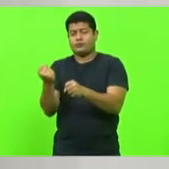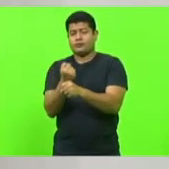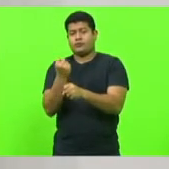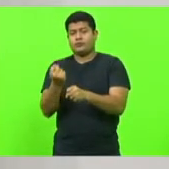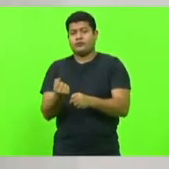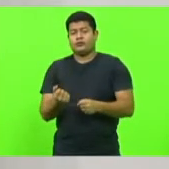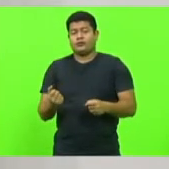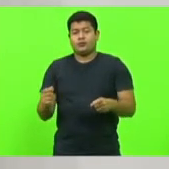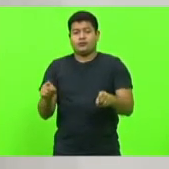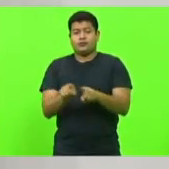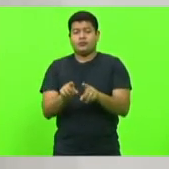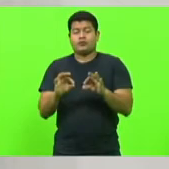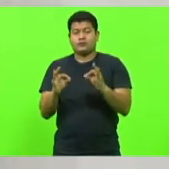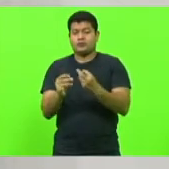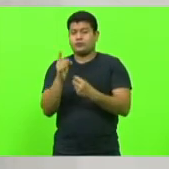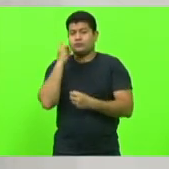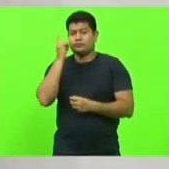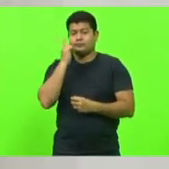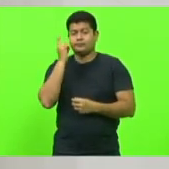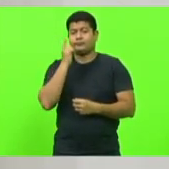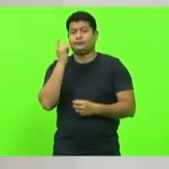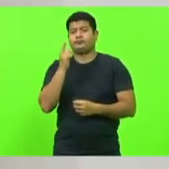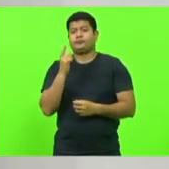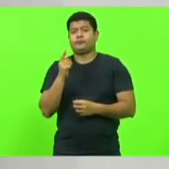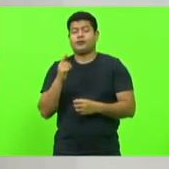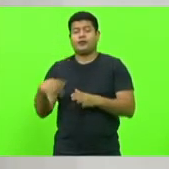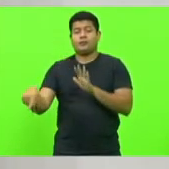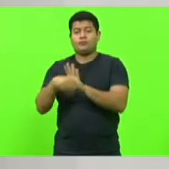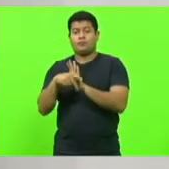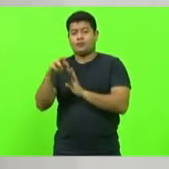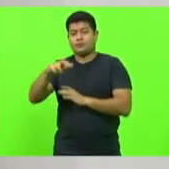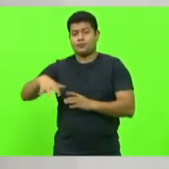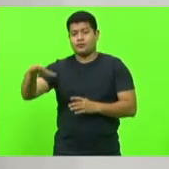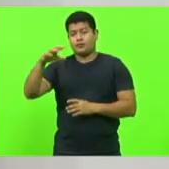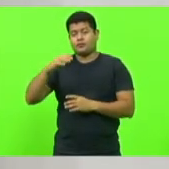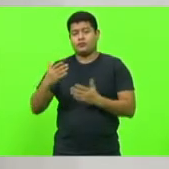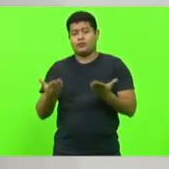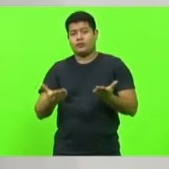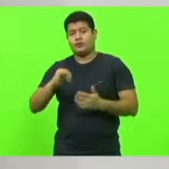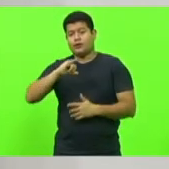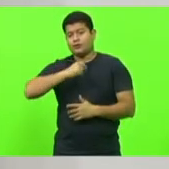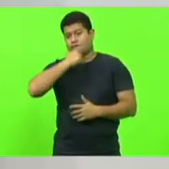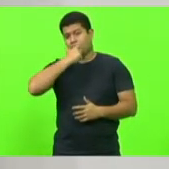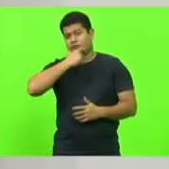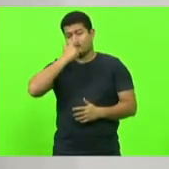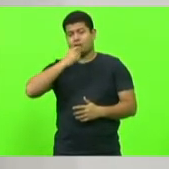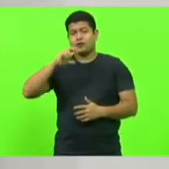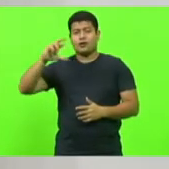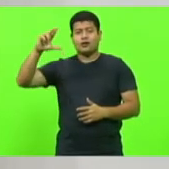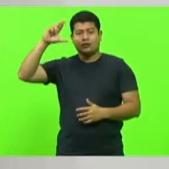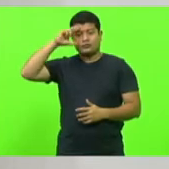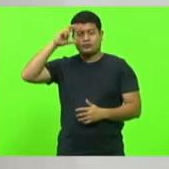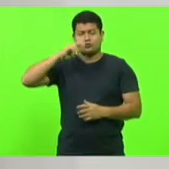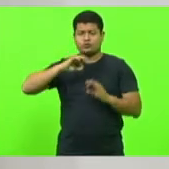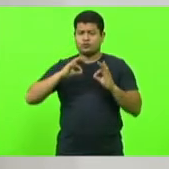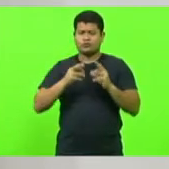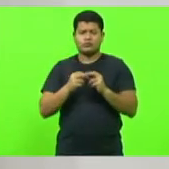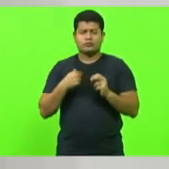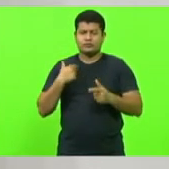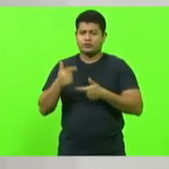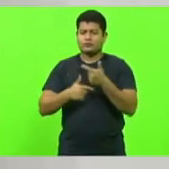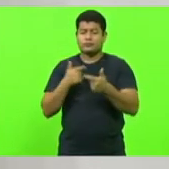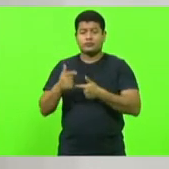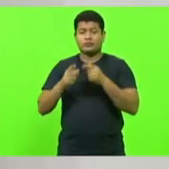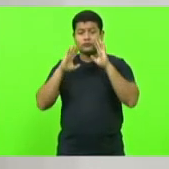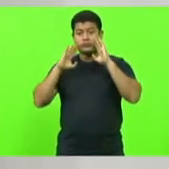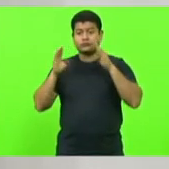deputados que são da região, deputado Gerri, deputado Alba, todos nós temos trabalhado essa questão, que é muito